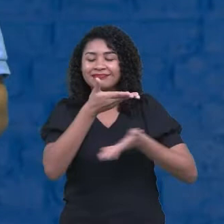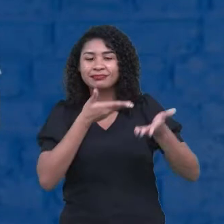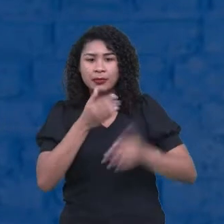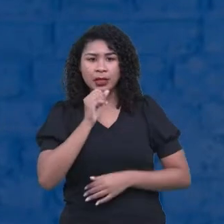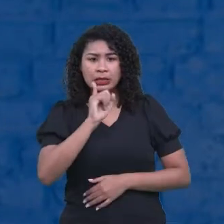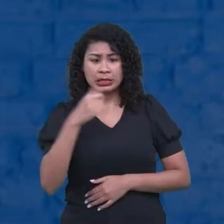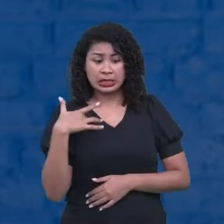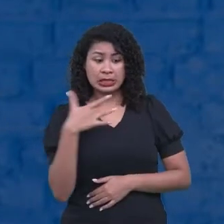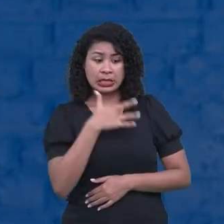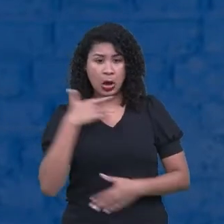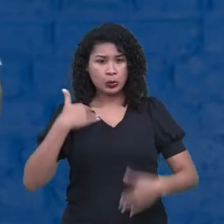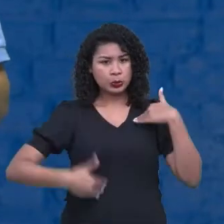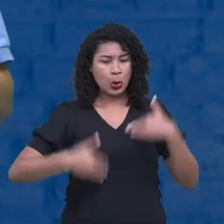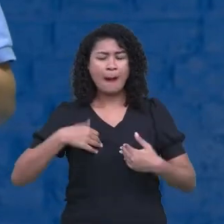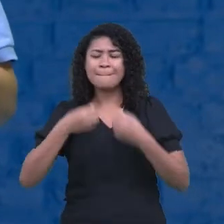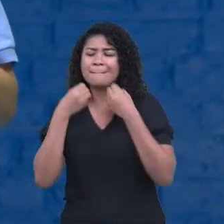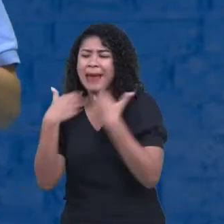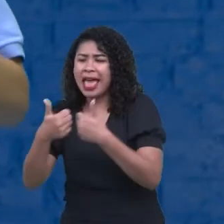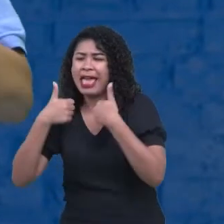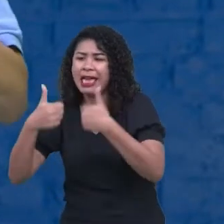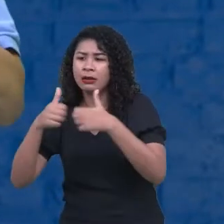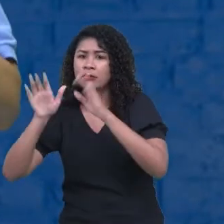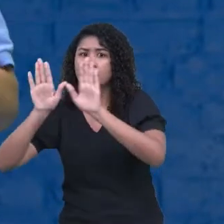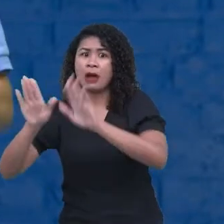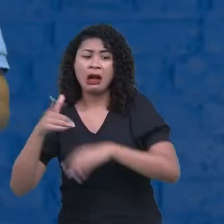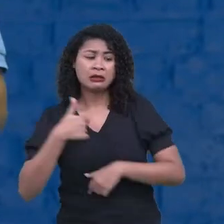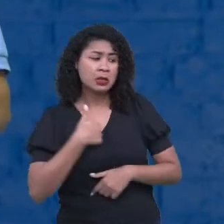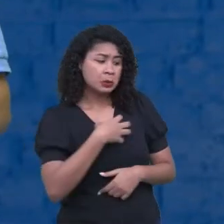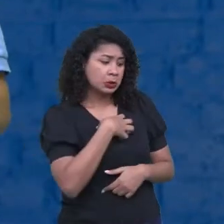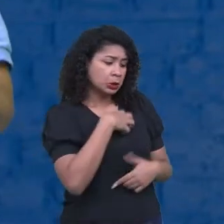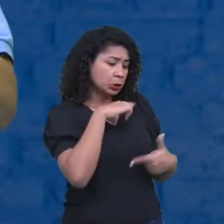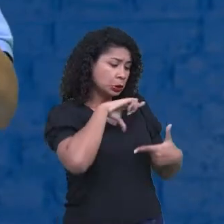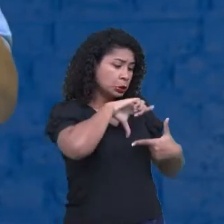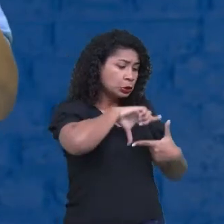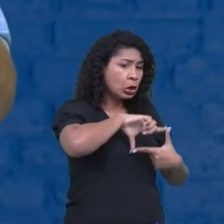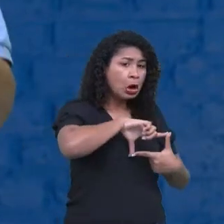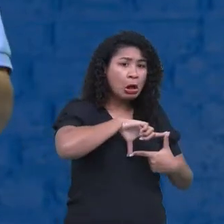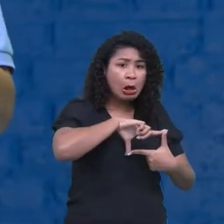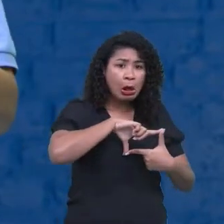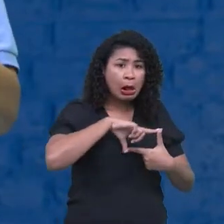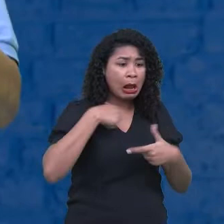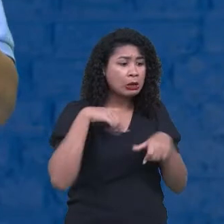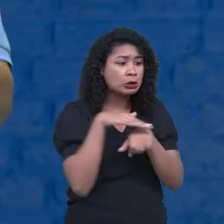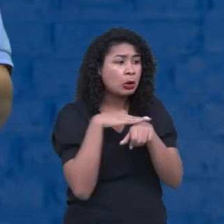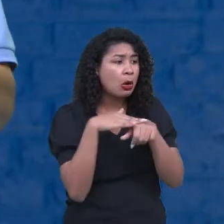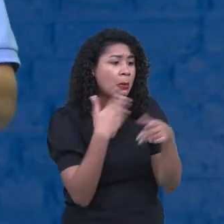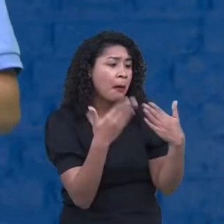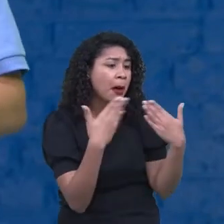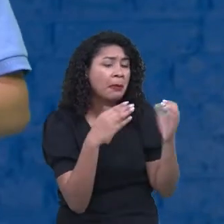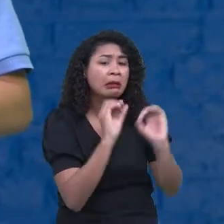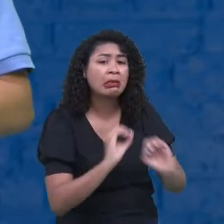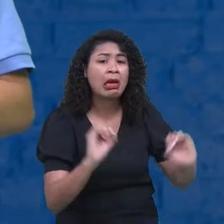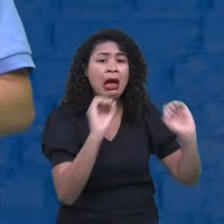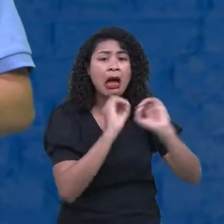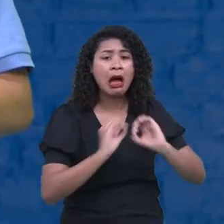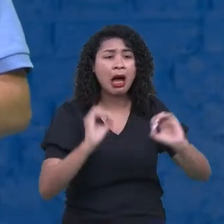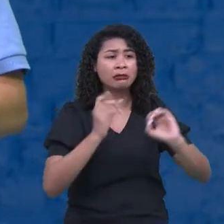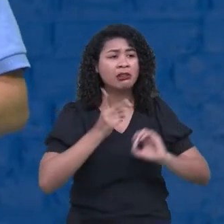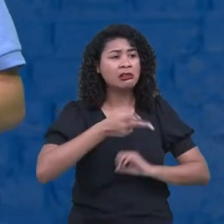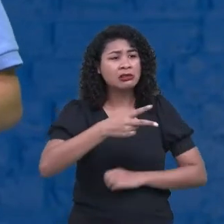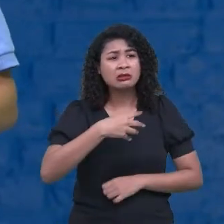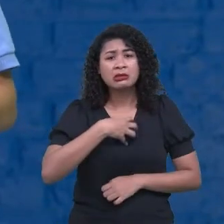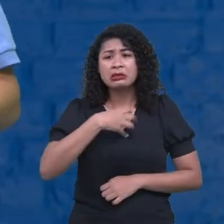isolado, não fala com ninguém. Vê o mundo totalmente obscuro. Não tem aquele olhar, aquele olhar colorido para a vida.